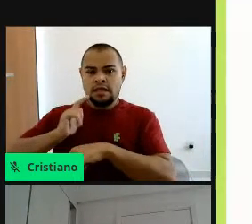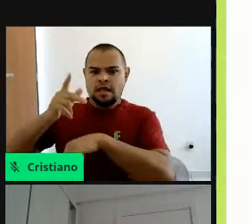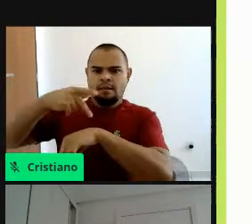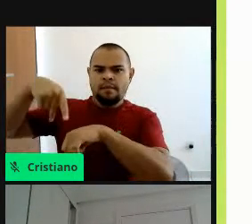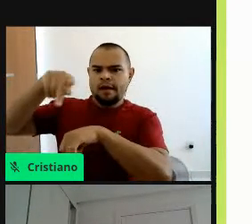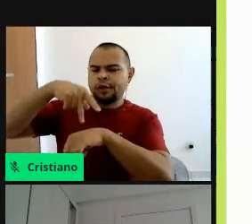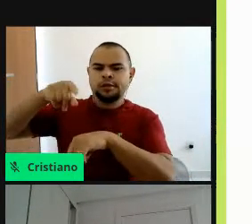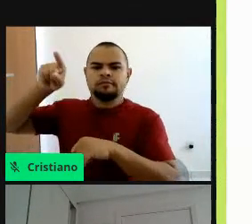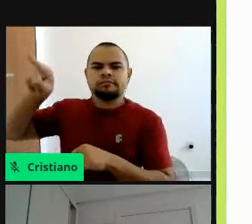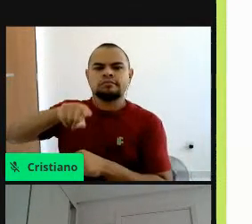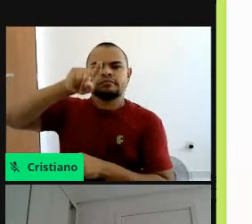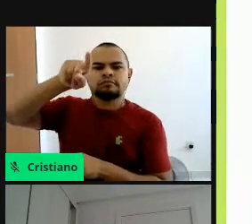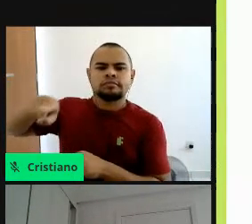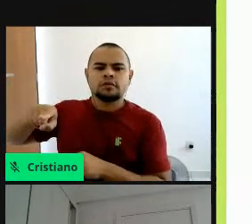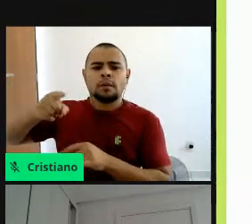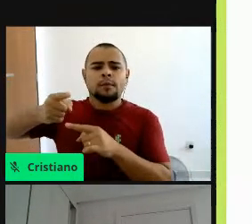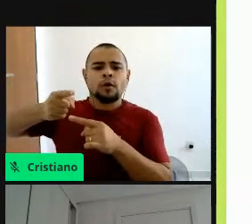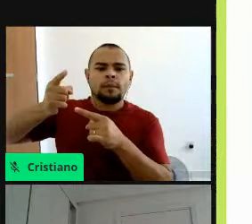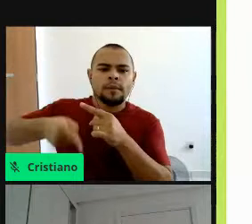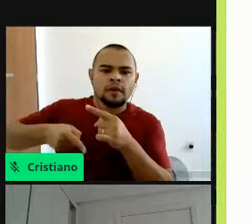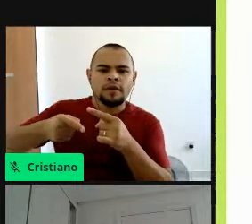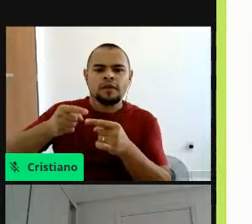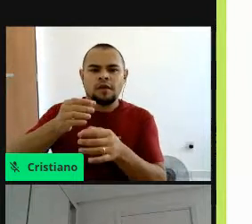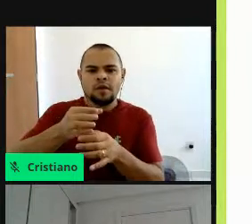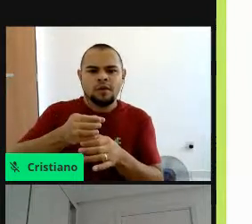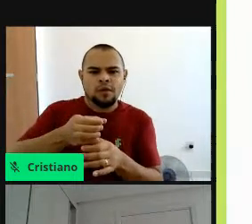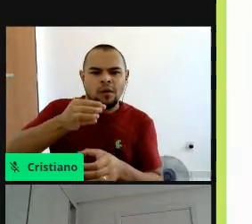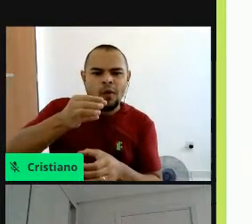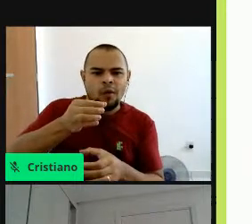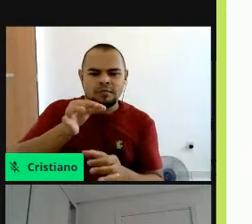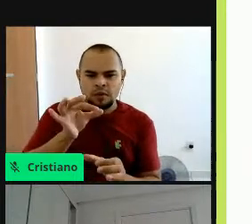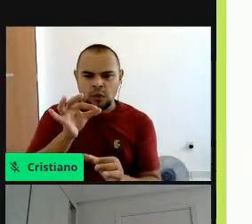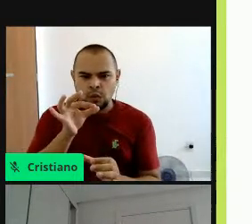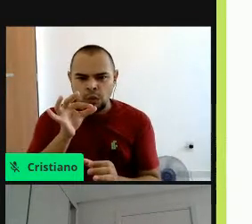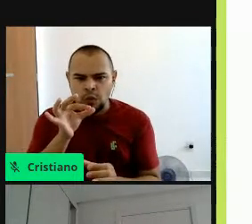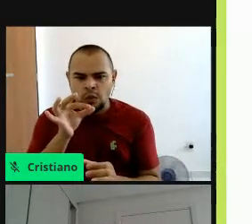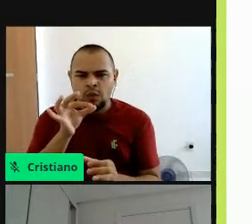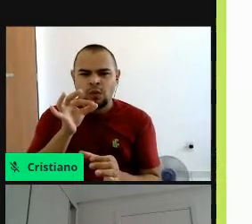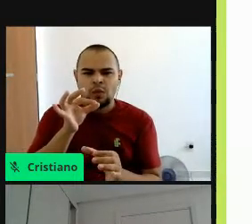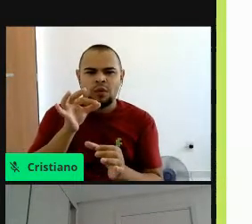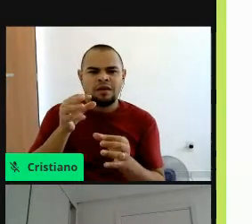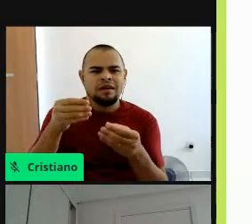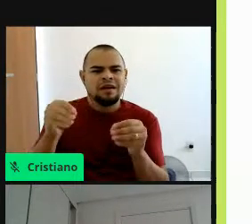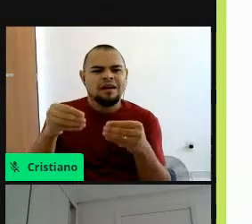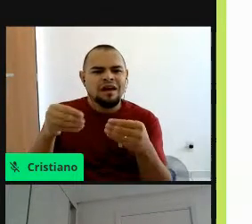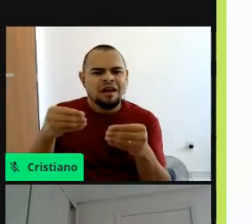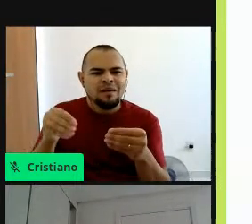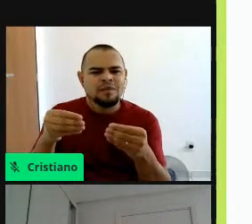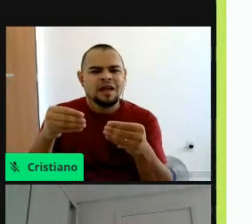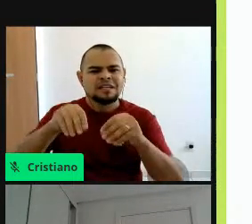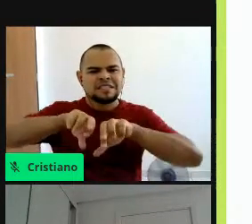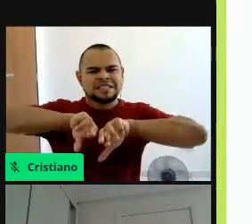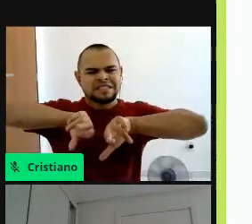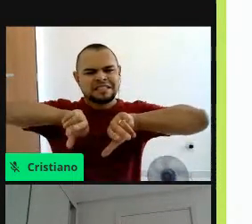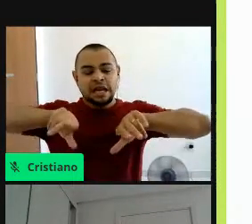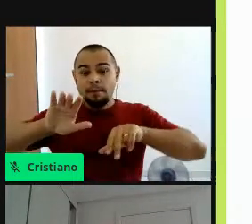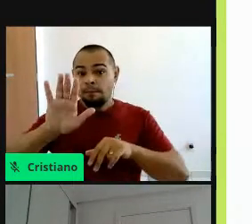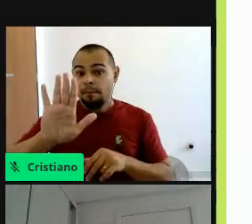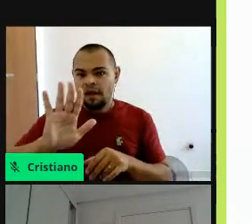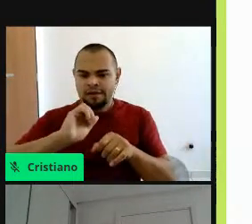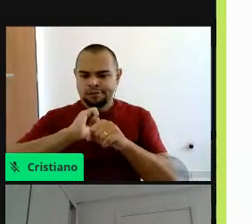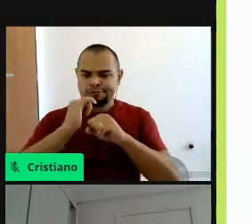plástico, né, do copo, do canudo, de descartáveis no modo geral, mas a pandemia fez